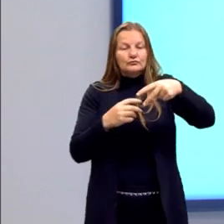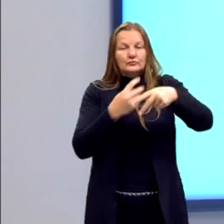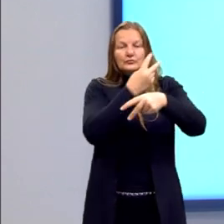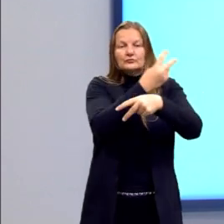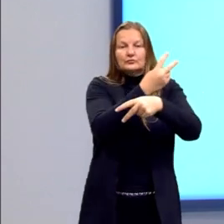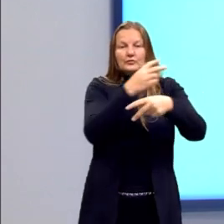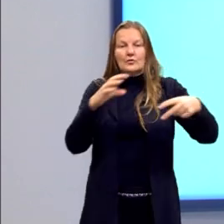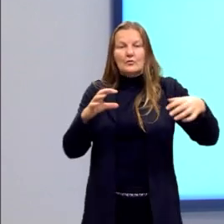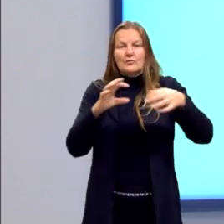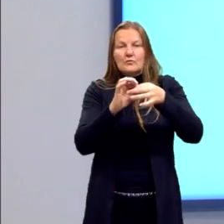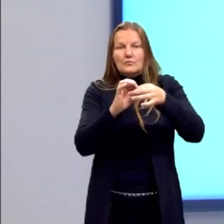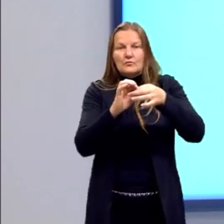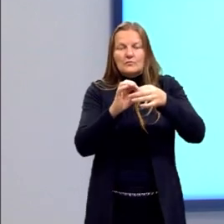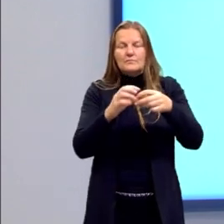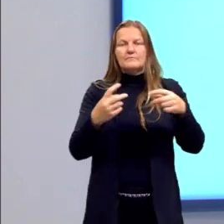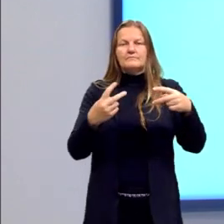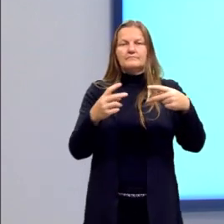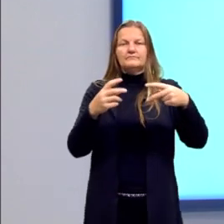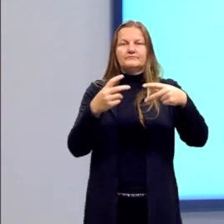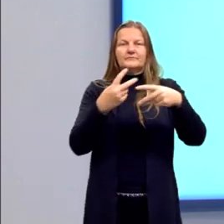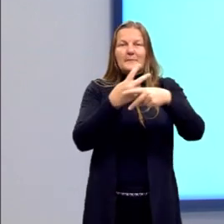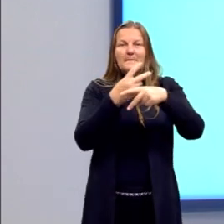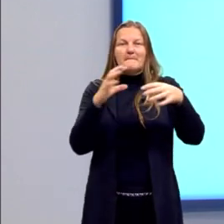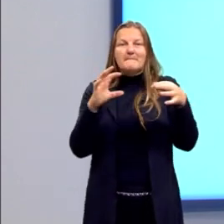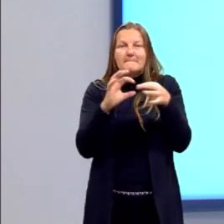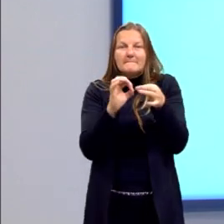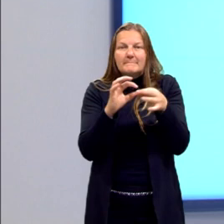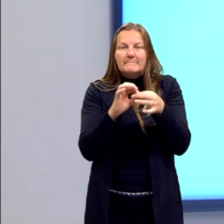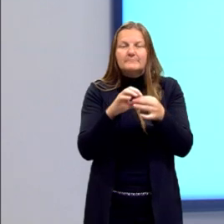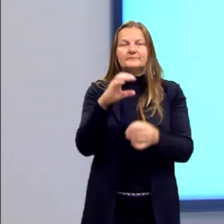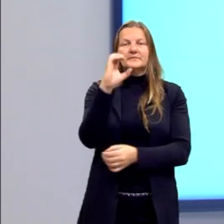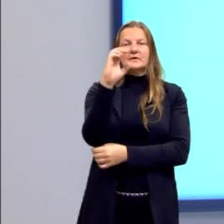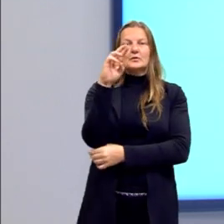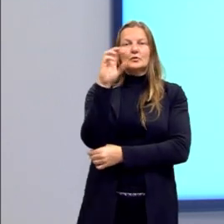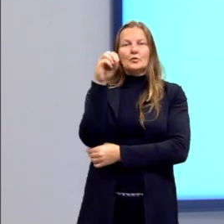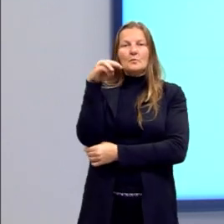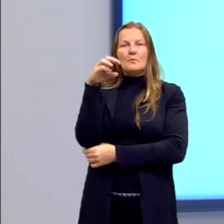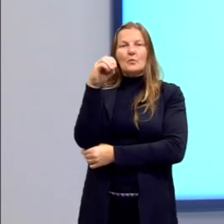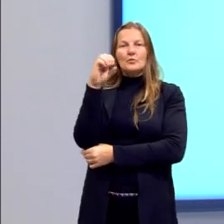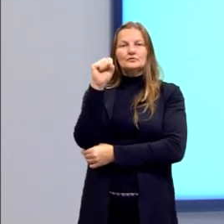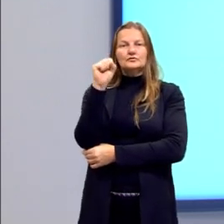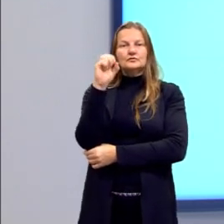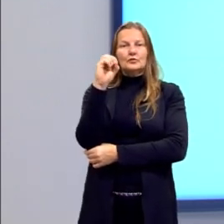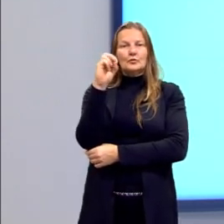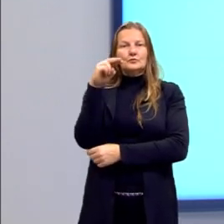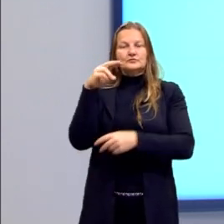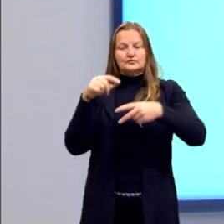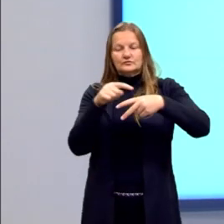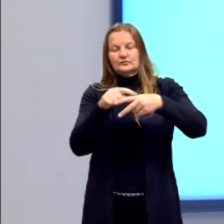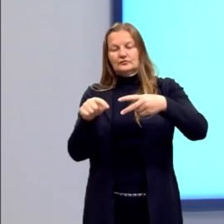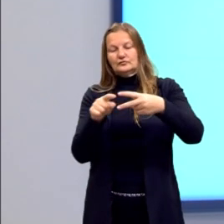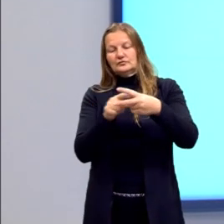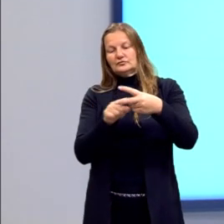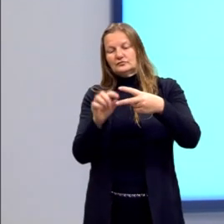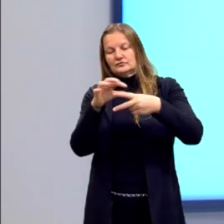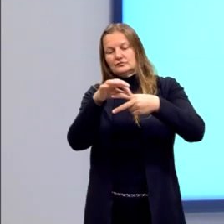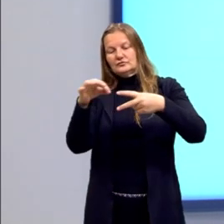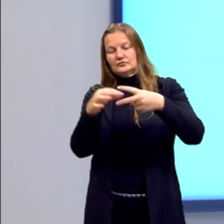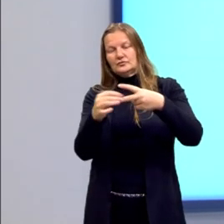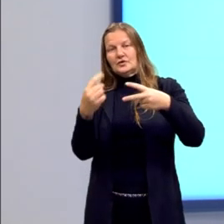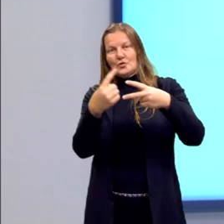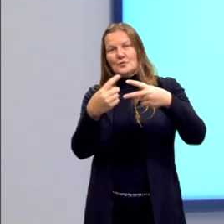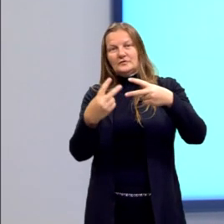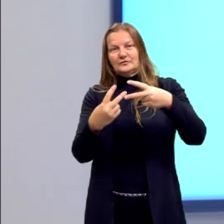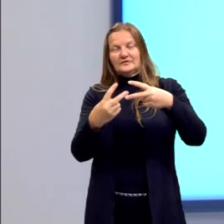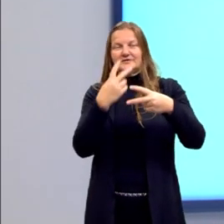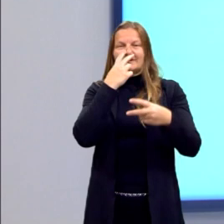cromátides irmãs, né? Então, o cromossomo, ele é formado de duas cromátides irmãs unidas. Por isso que é em forma